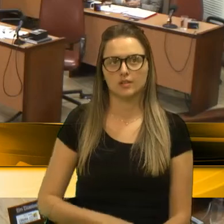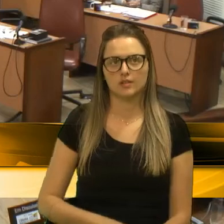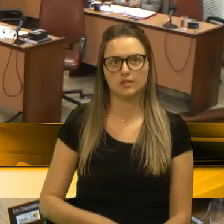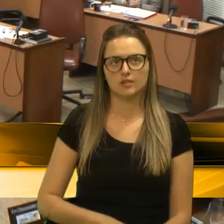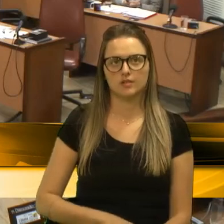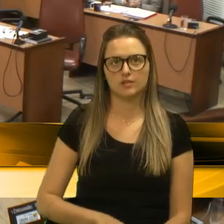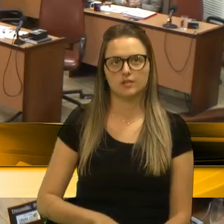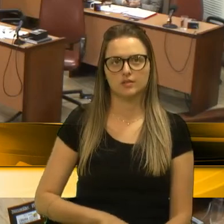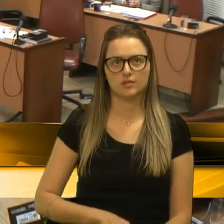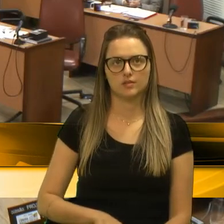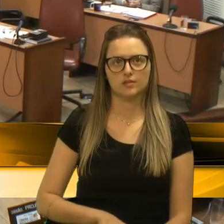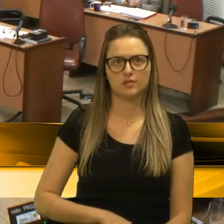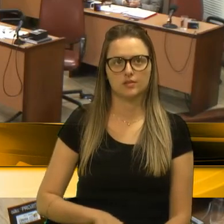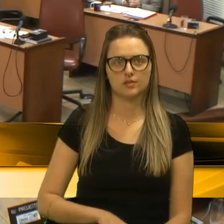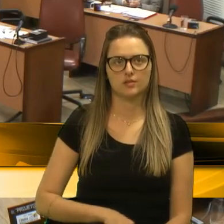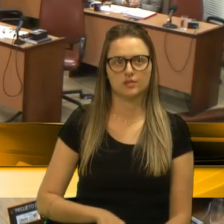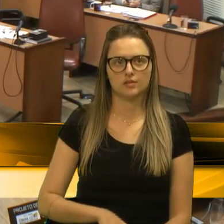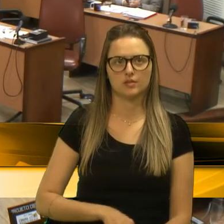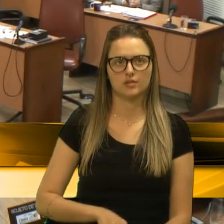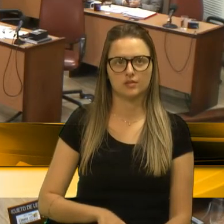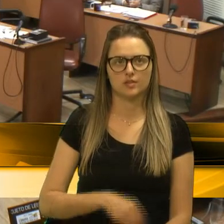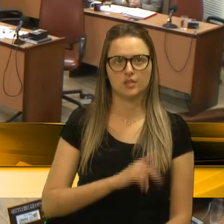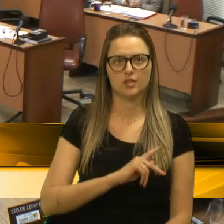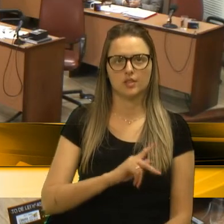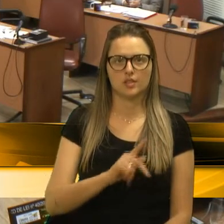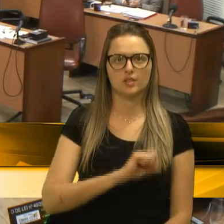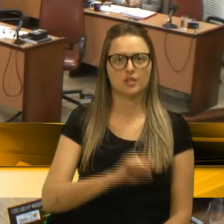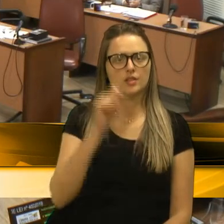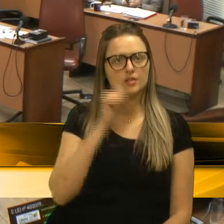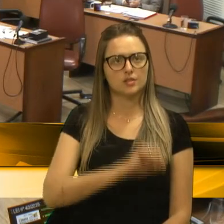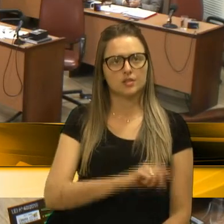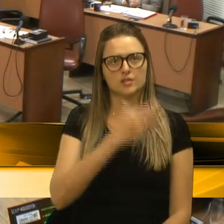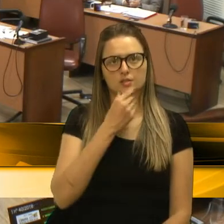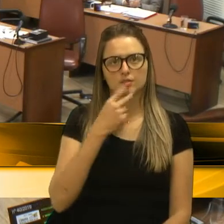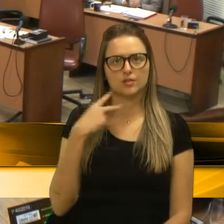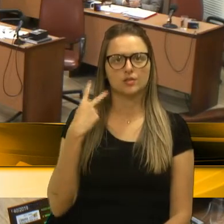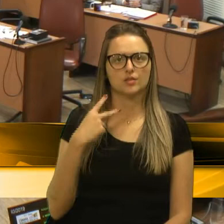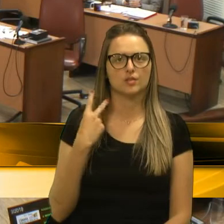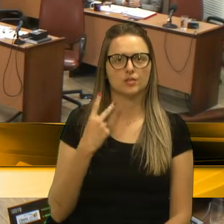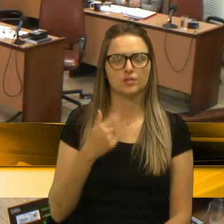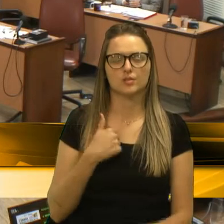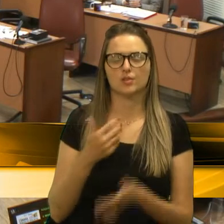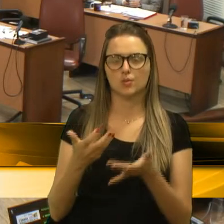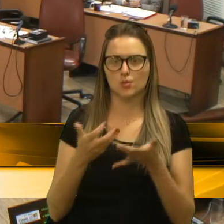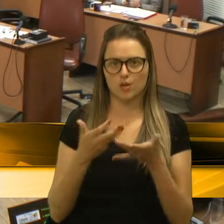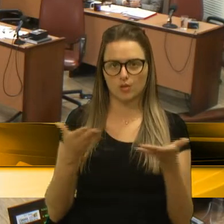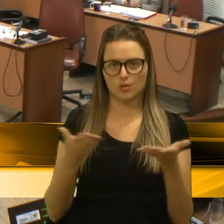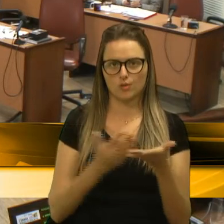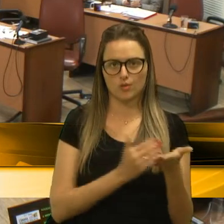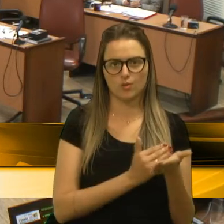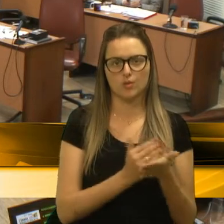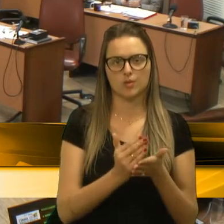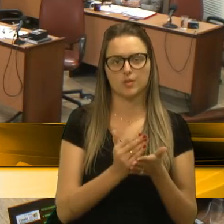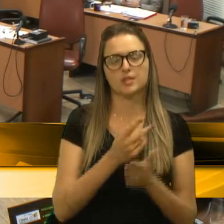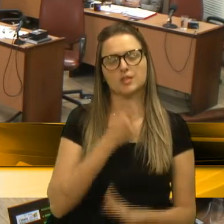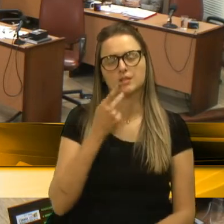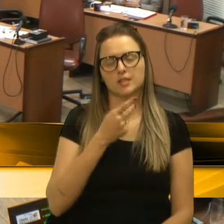Senhor Presidente, senhores e senhores vereadores, quero começar dizendo que